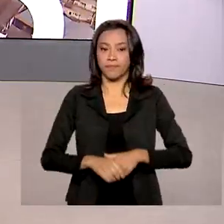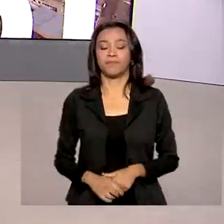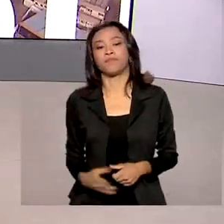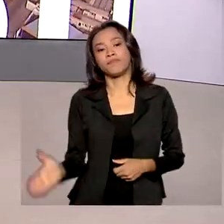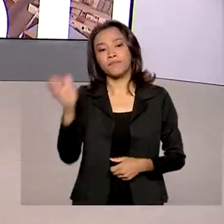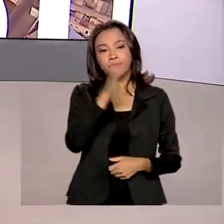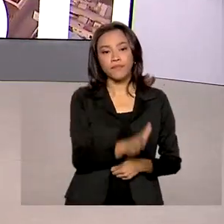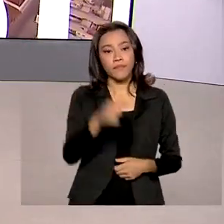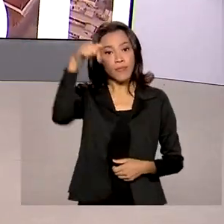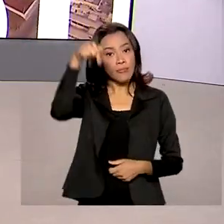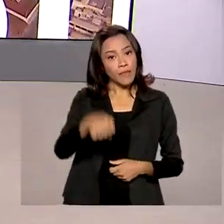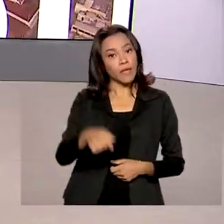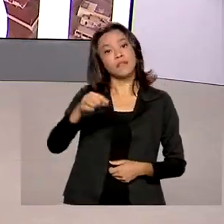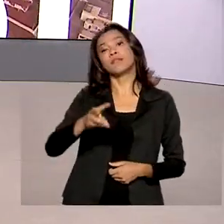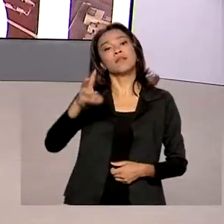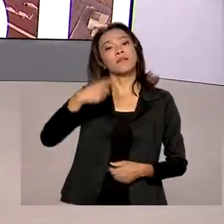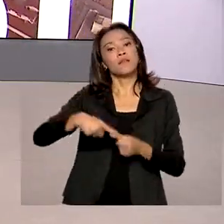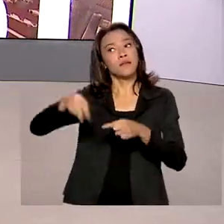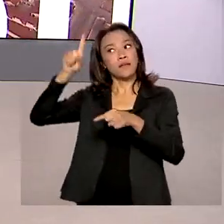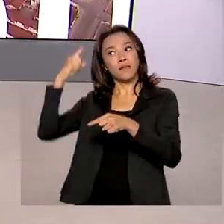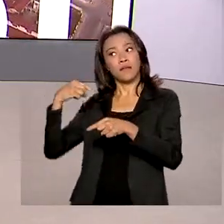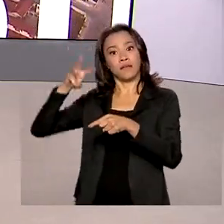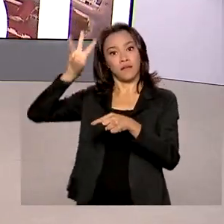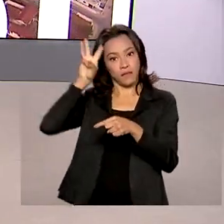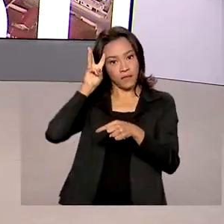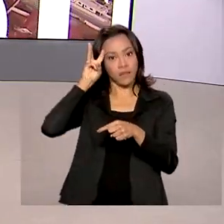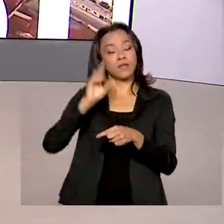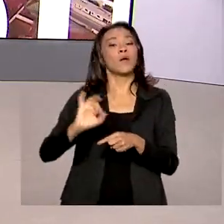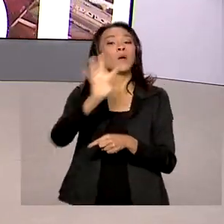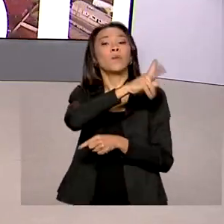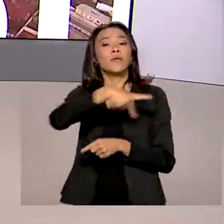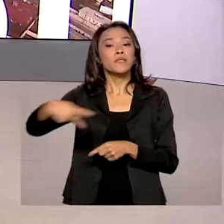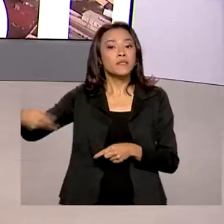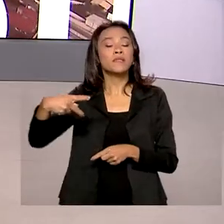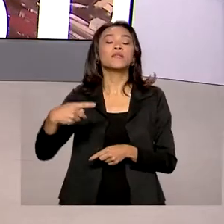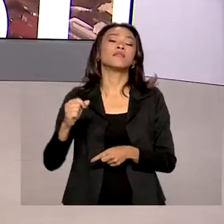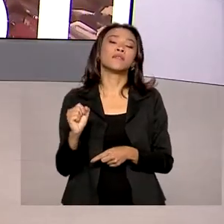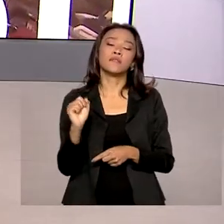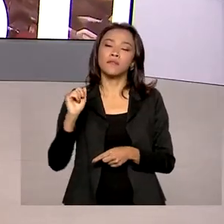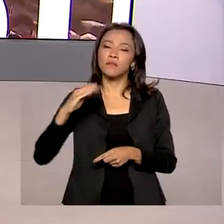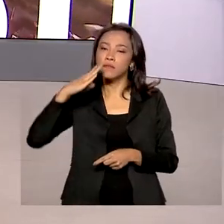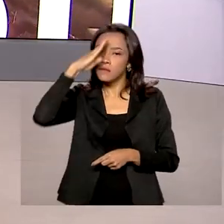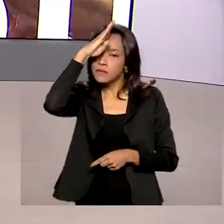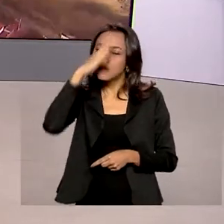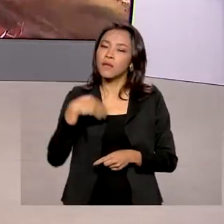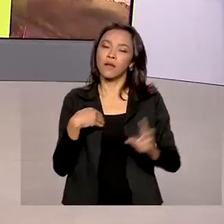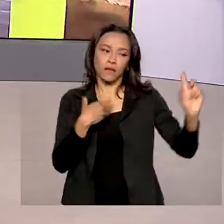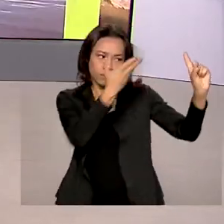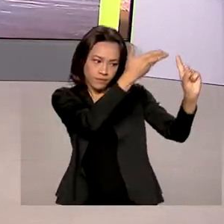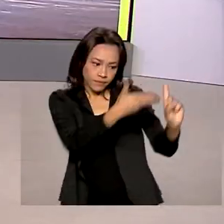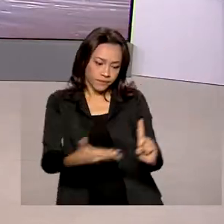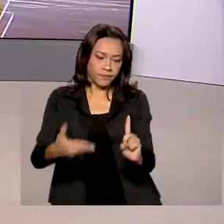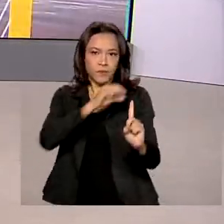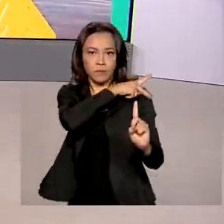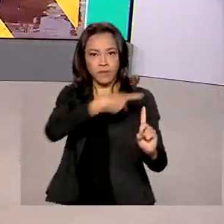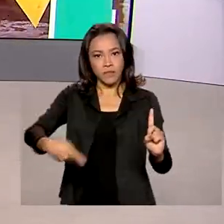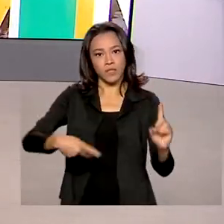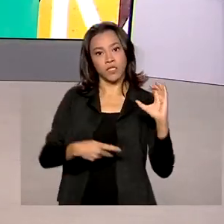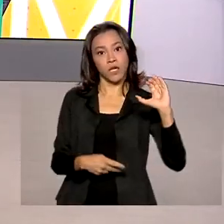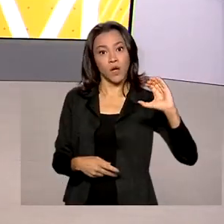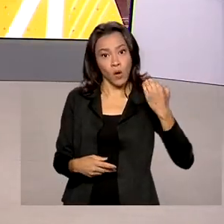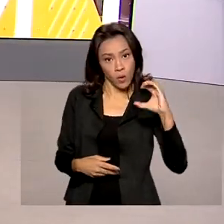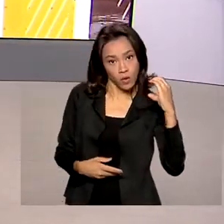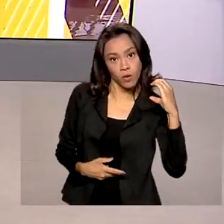Nessa terça-feira, no Palácio do Planalto, o presidente Jair Bolsonaro recebeu o presidente da Colômbia, Ivan Duque, que está em visita oficial ao